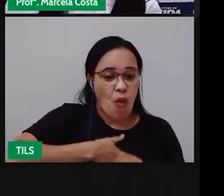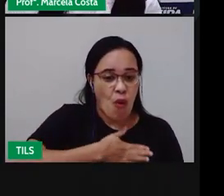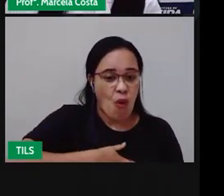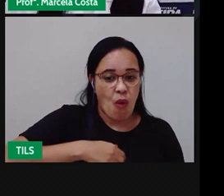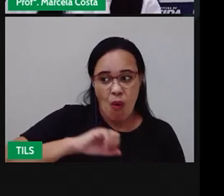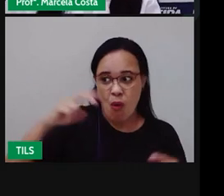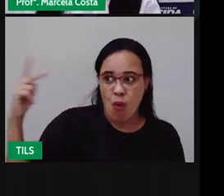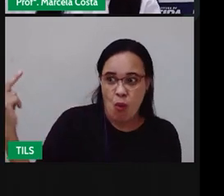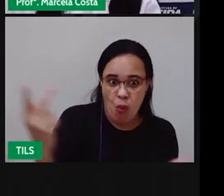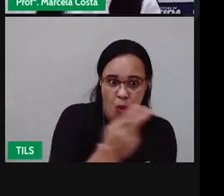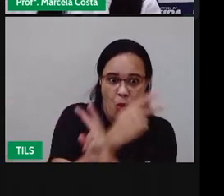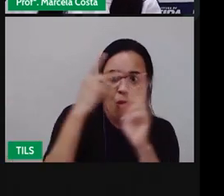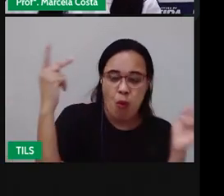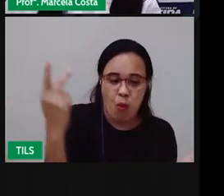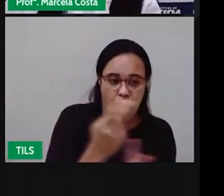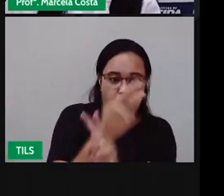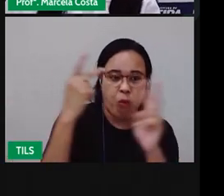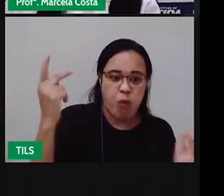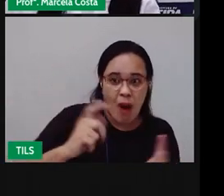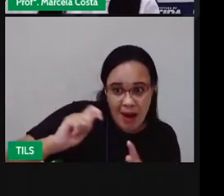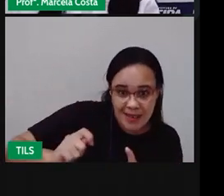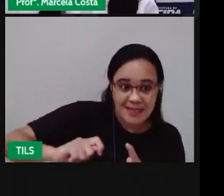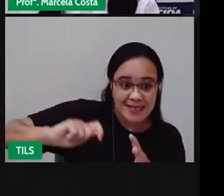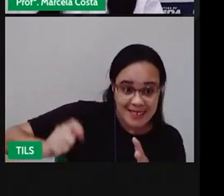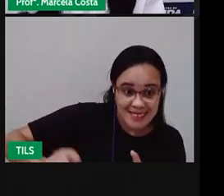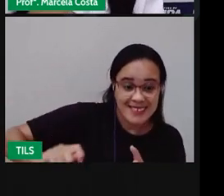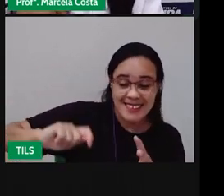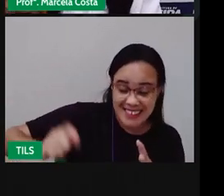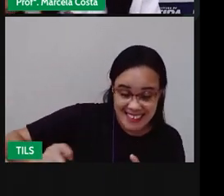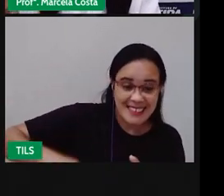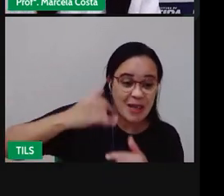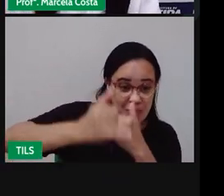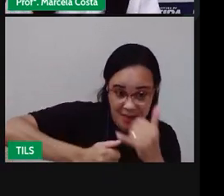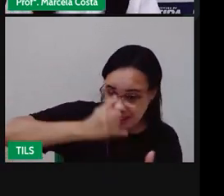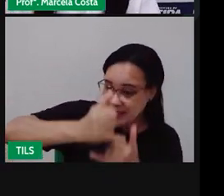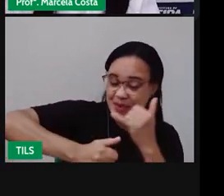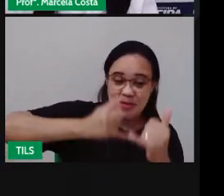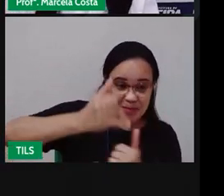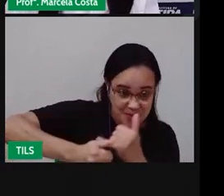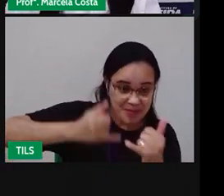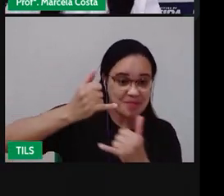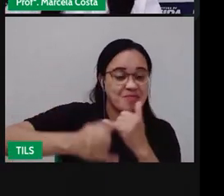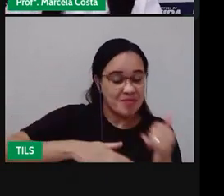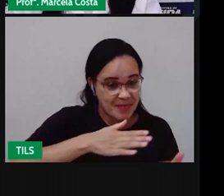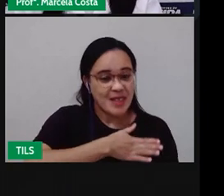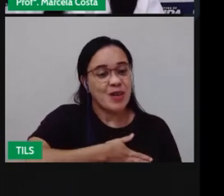comum As crianças Aqui na região nordeste Ficarem brincando De empinar pipa